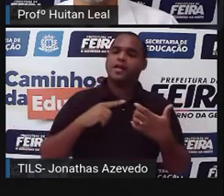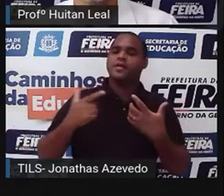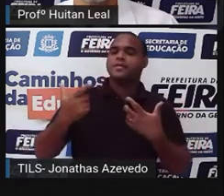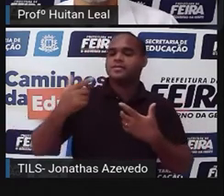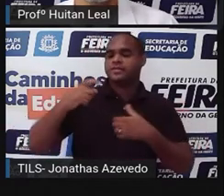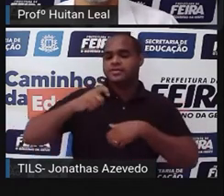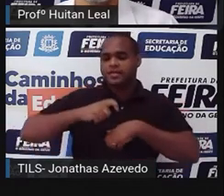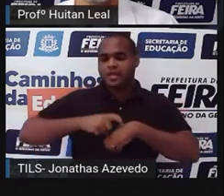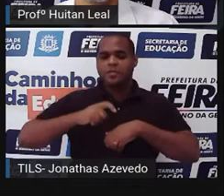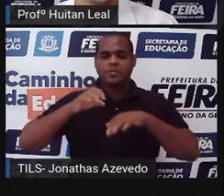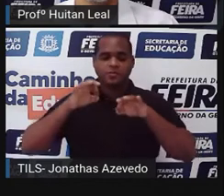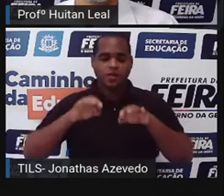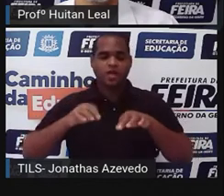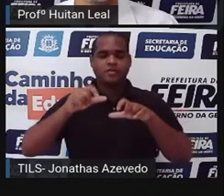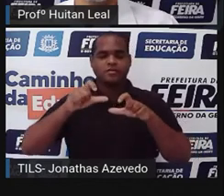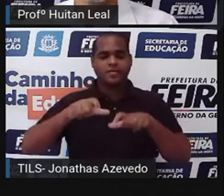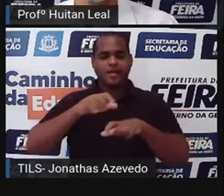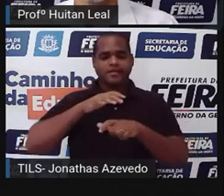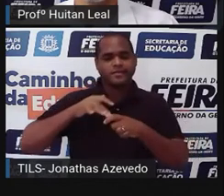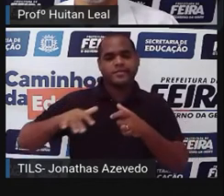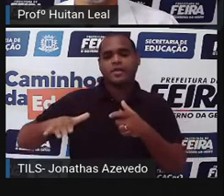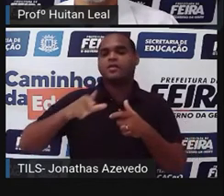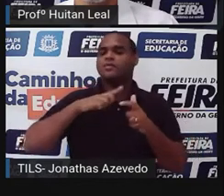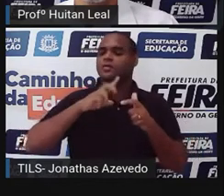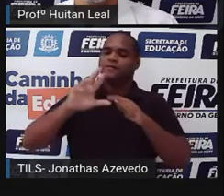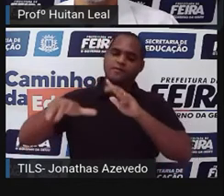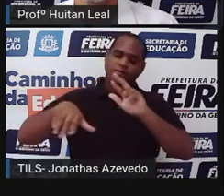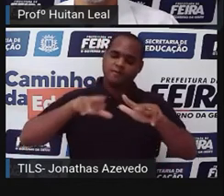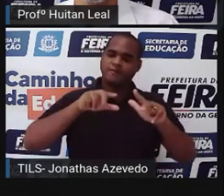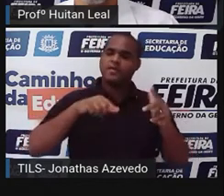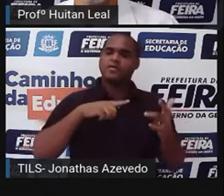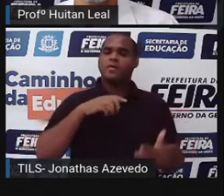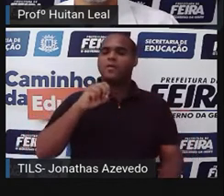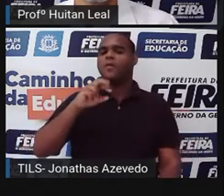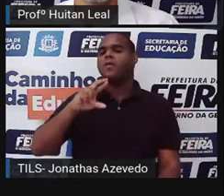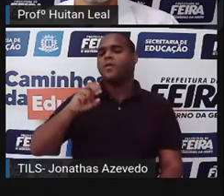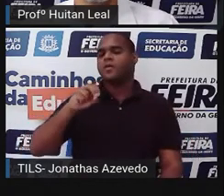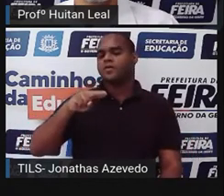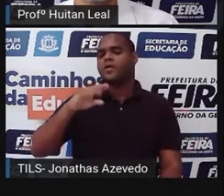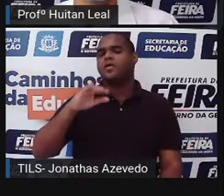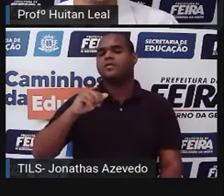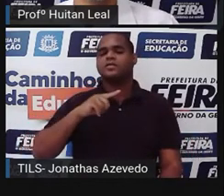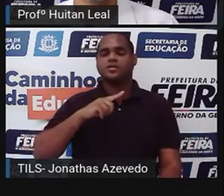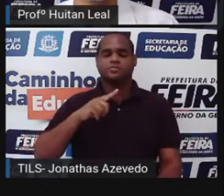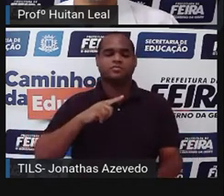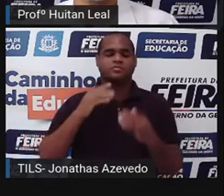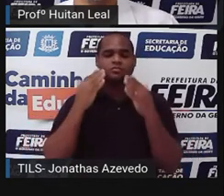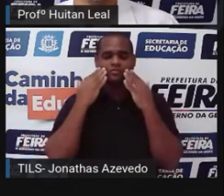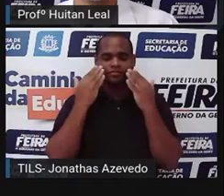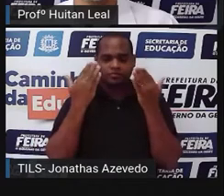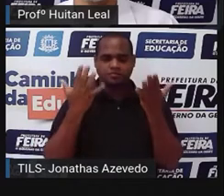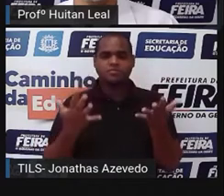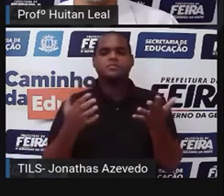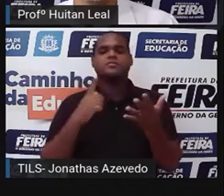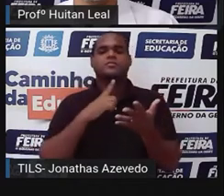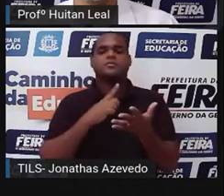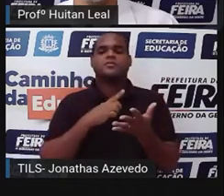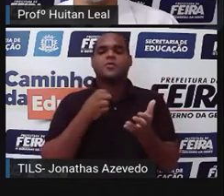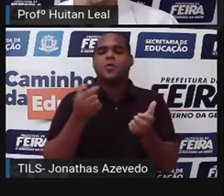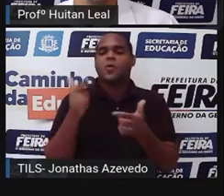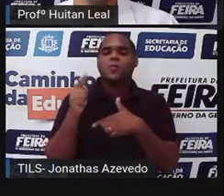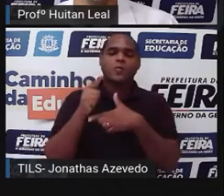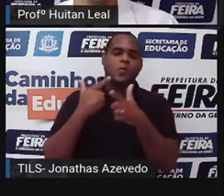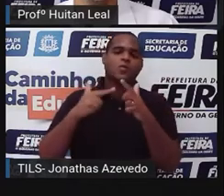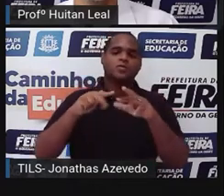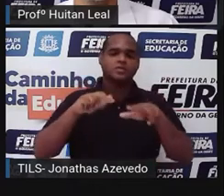espaço, enredo, dentre outros, a crônica também os apresenta. Nessa crônica não há longos trechos reflectivos